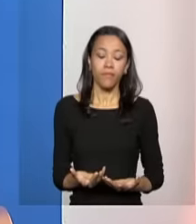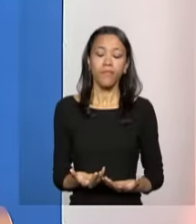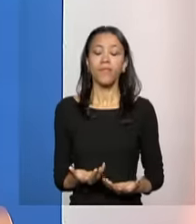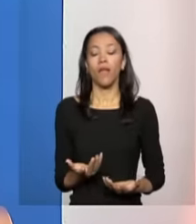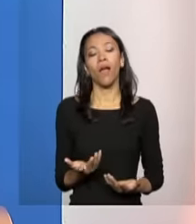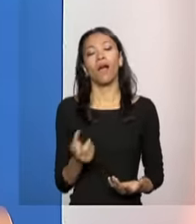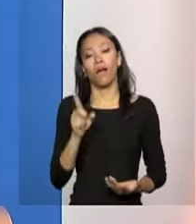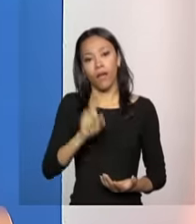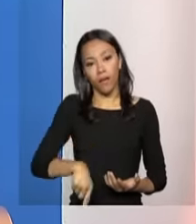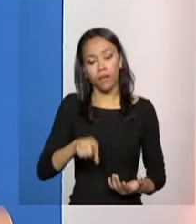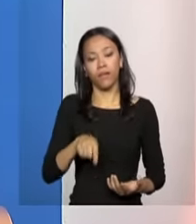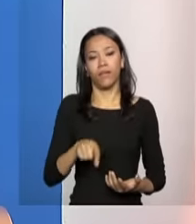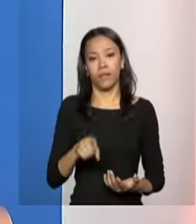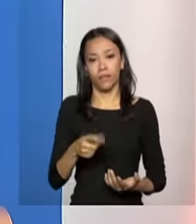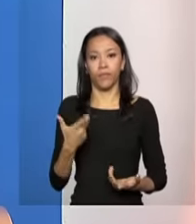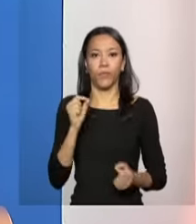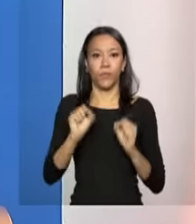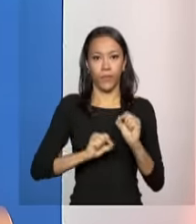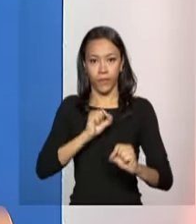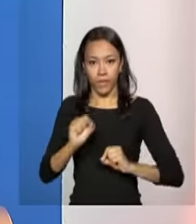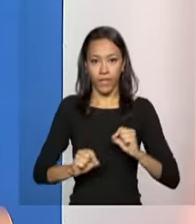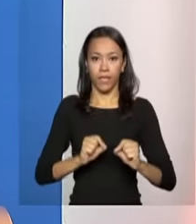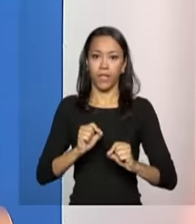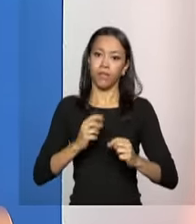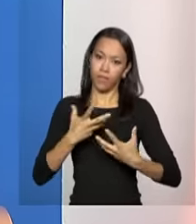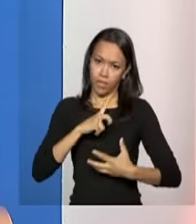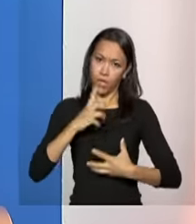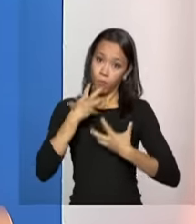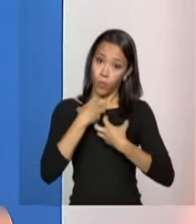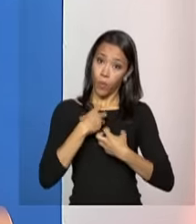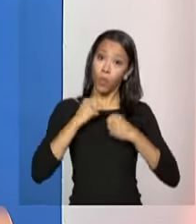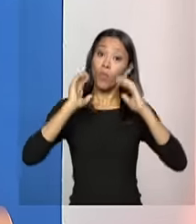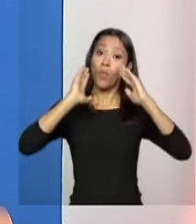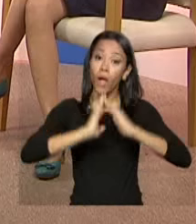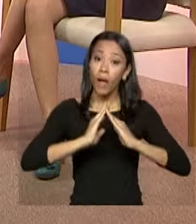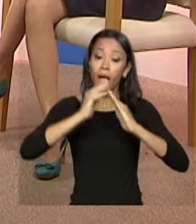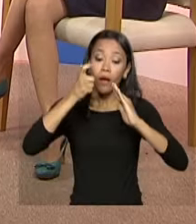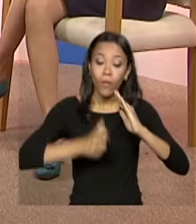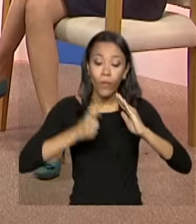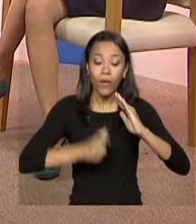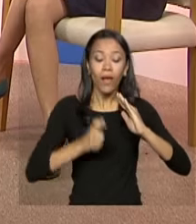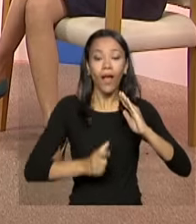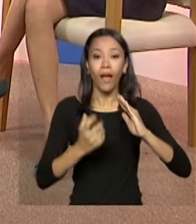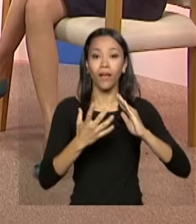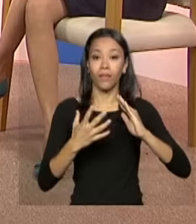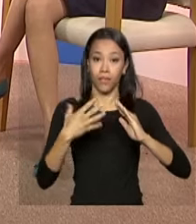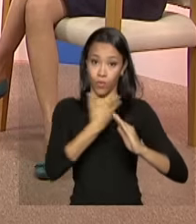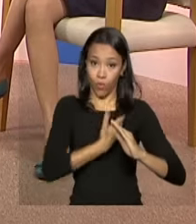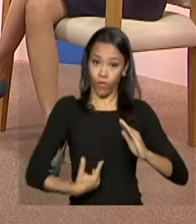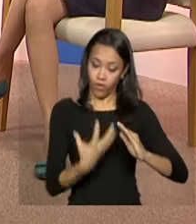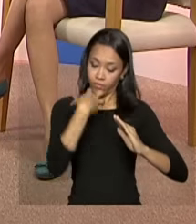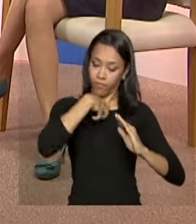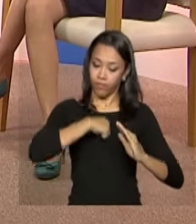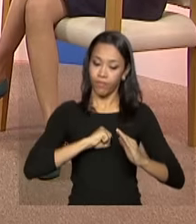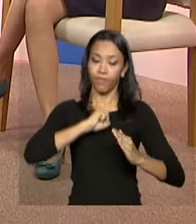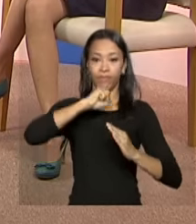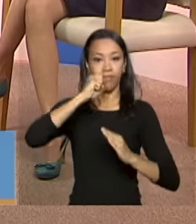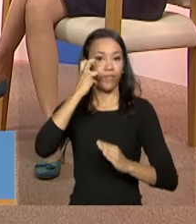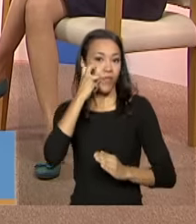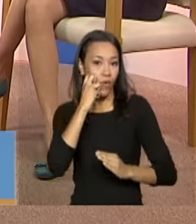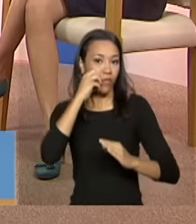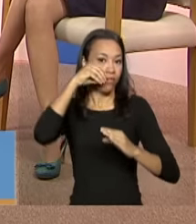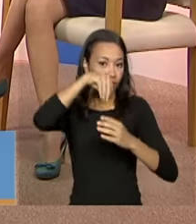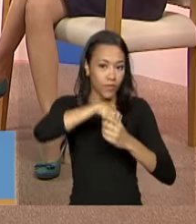sim é ofertado para ele um acolhimento. Um acolhimento que pode ser um acolhimento via